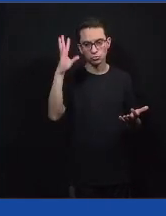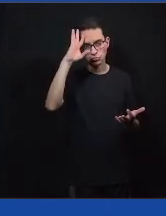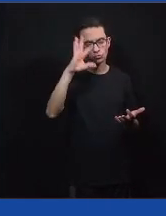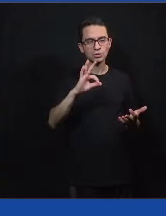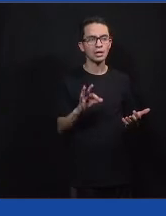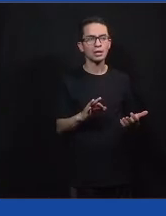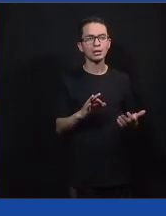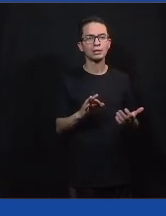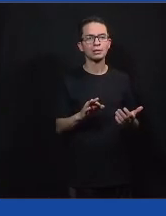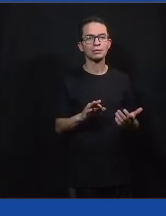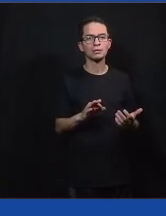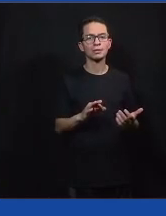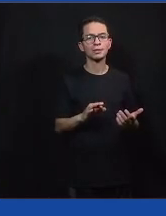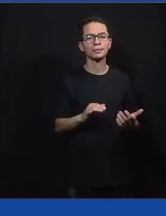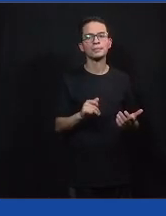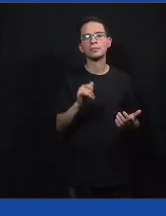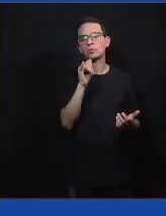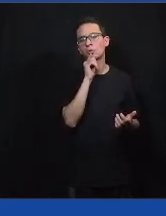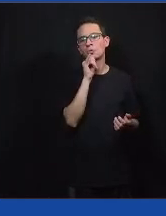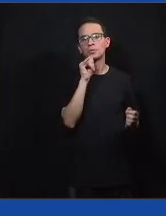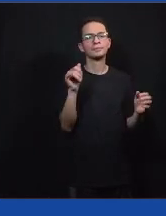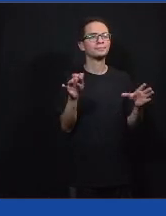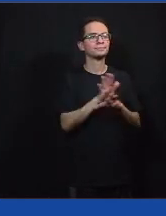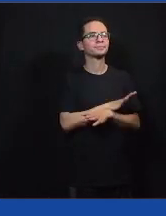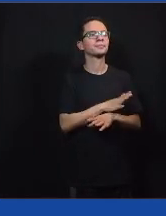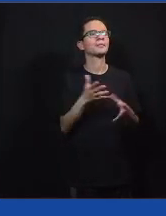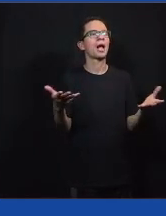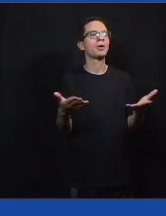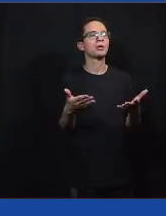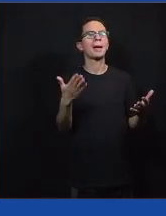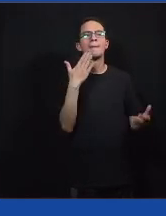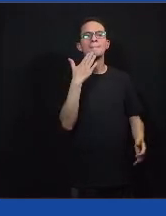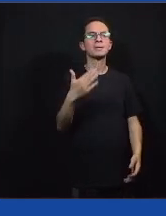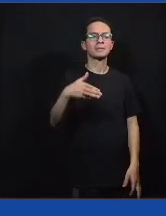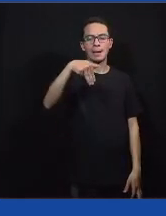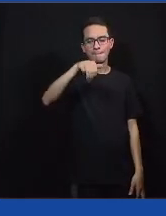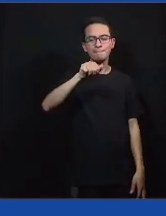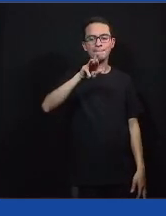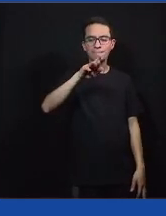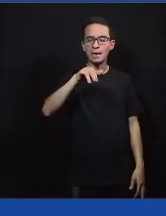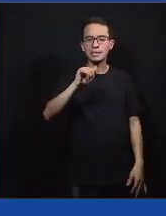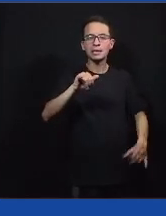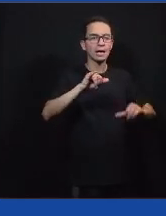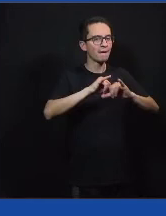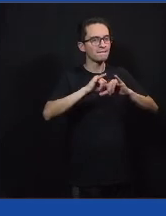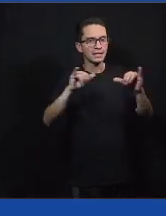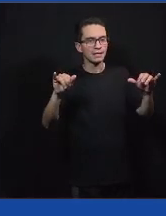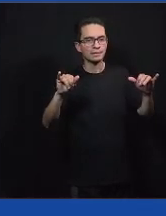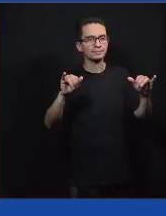em meninos e meninas, então vou fechar a coluna com a Marina aqui. Dá o seu recado, Marina.